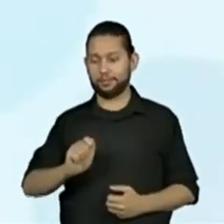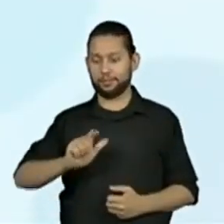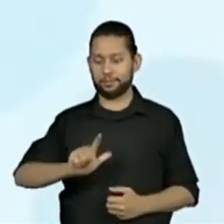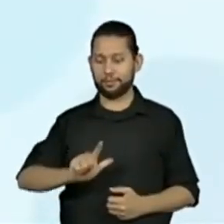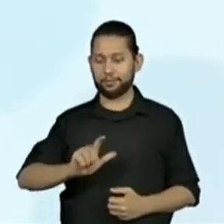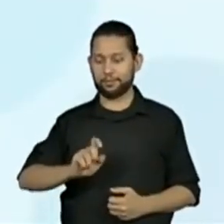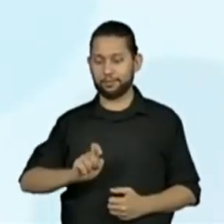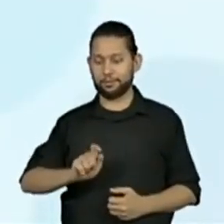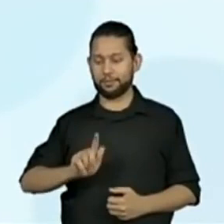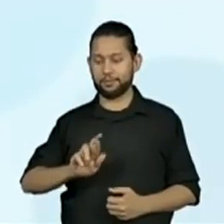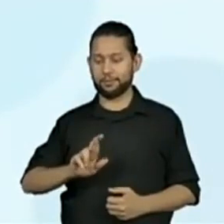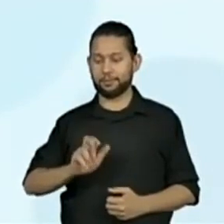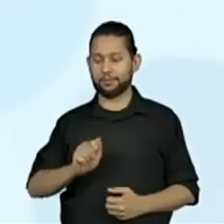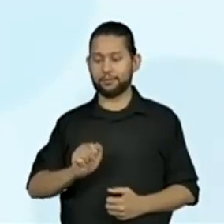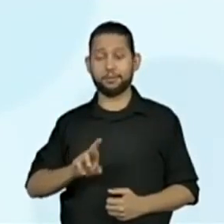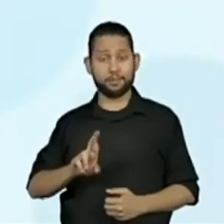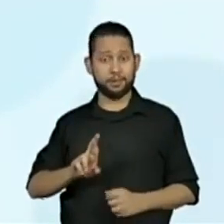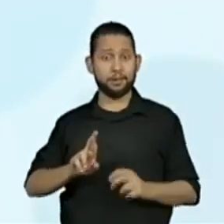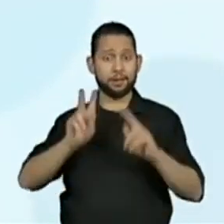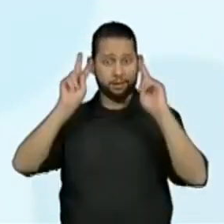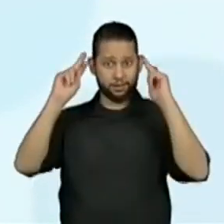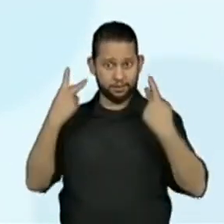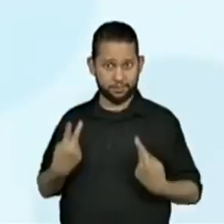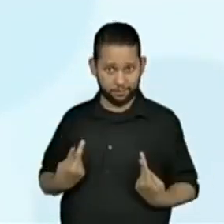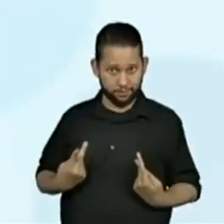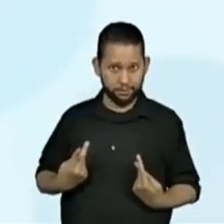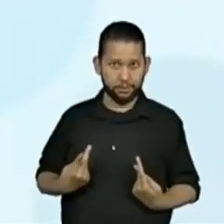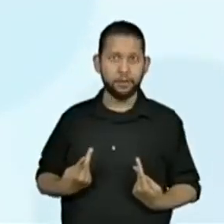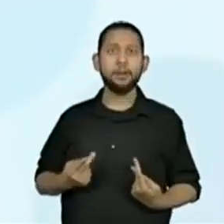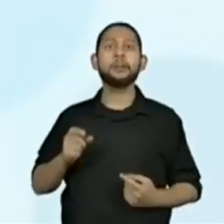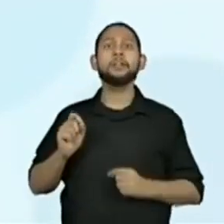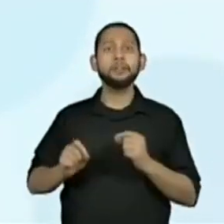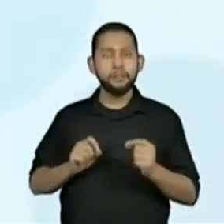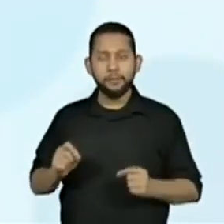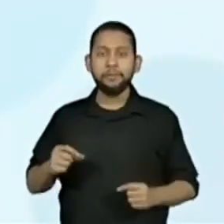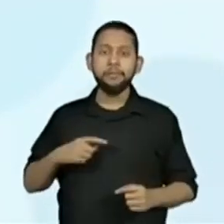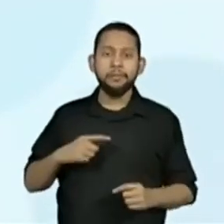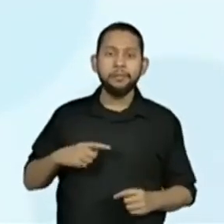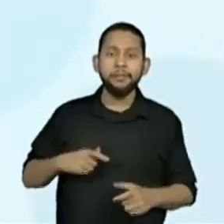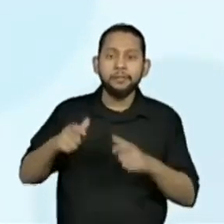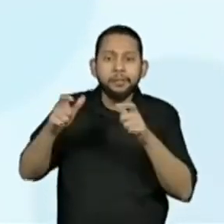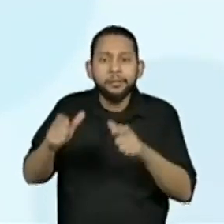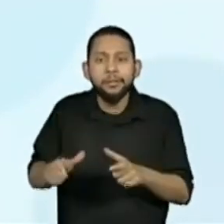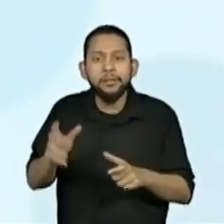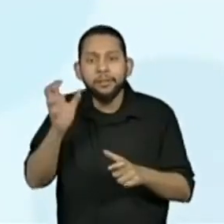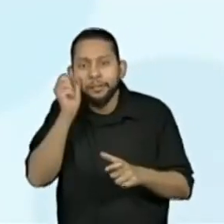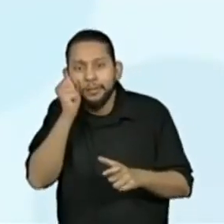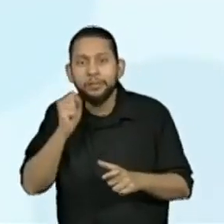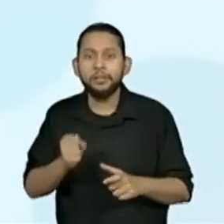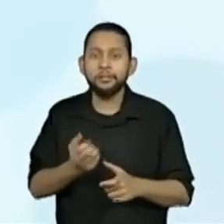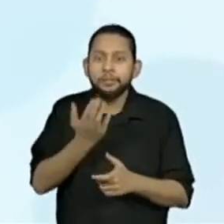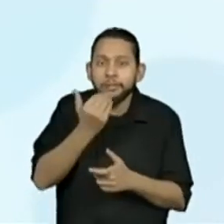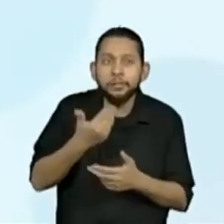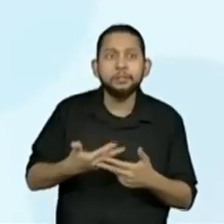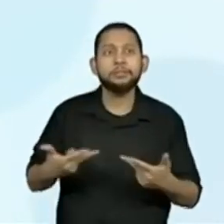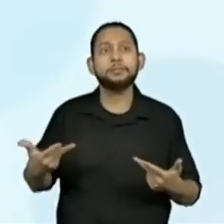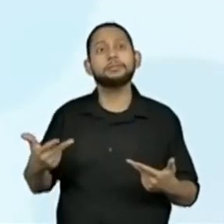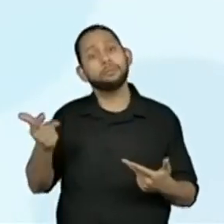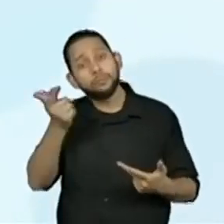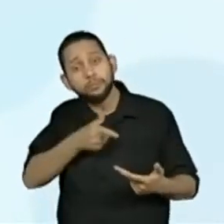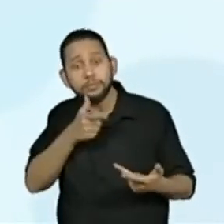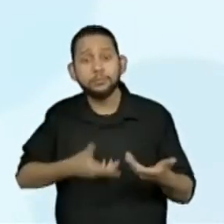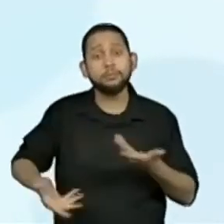o homem dão casa e comida para os animais, permitindo que convivam com a sociedade